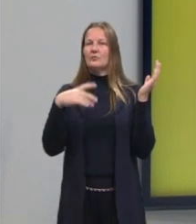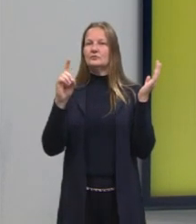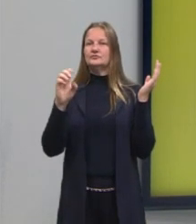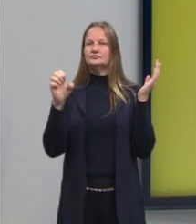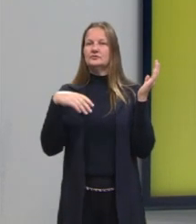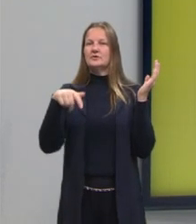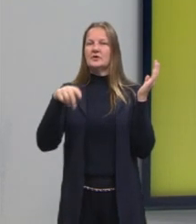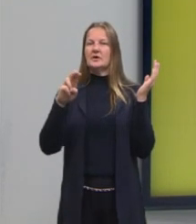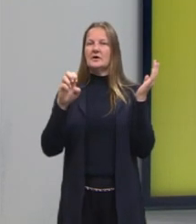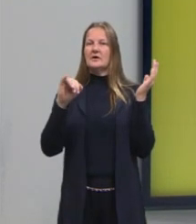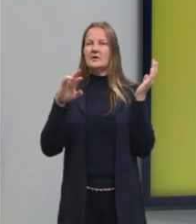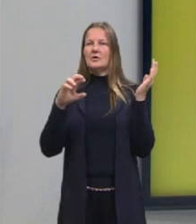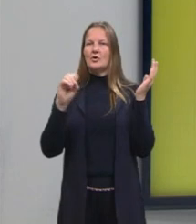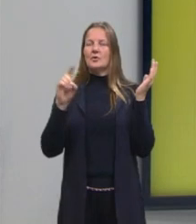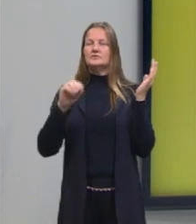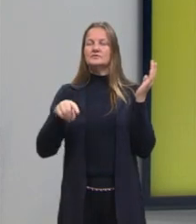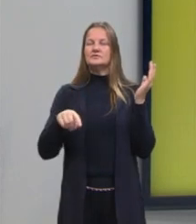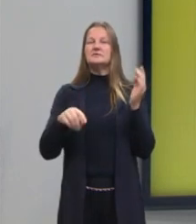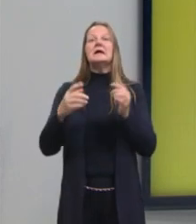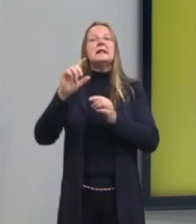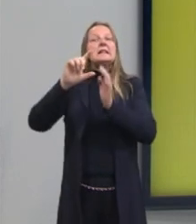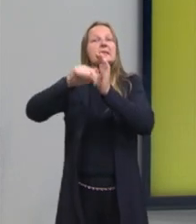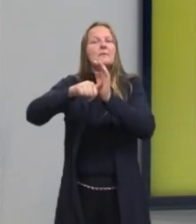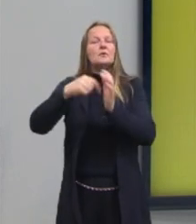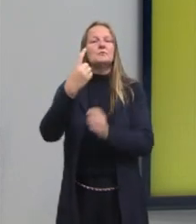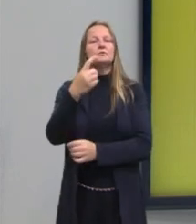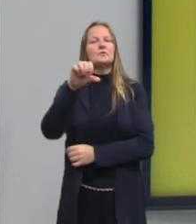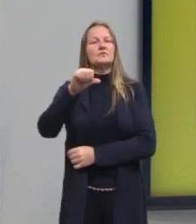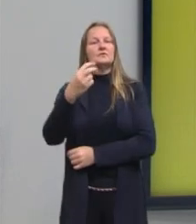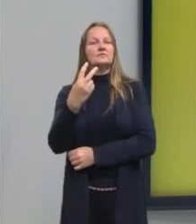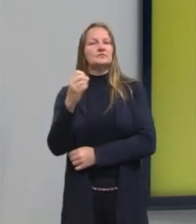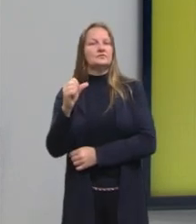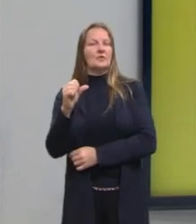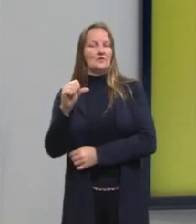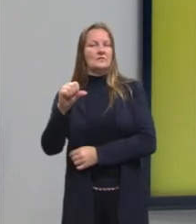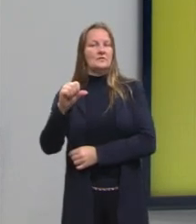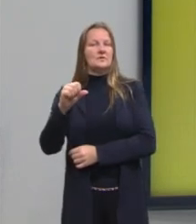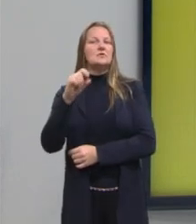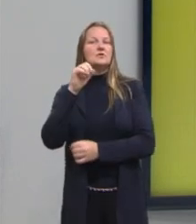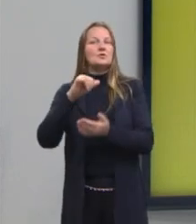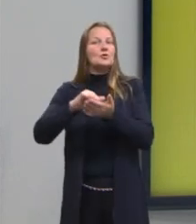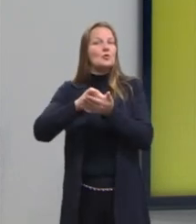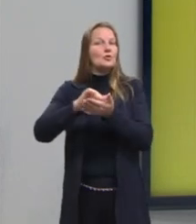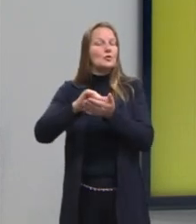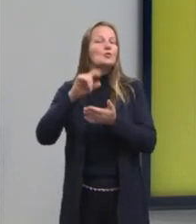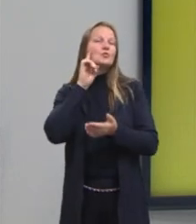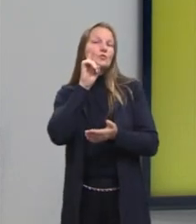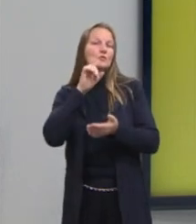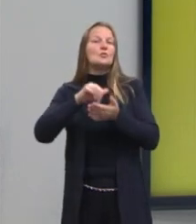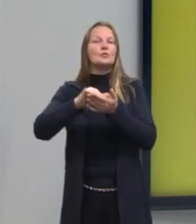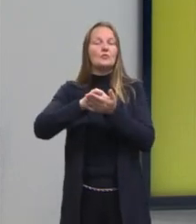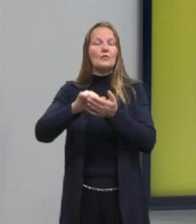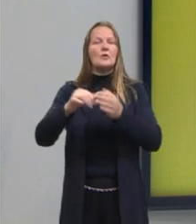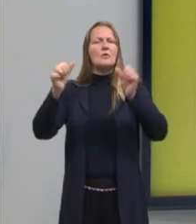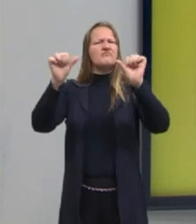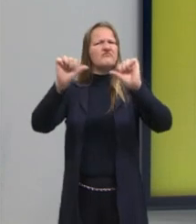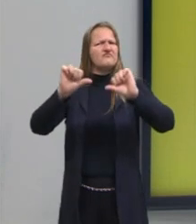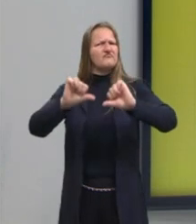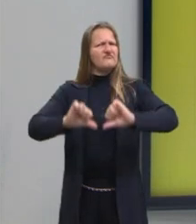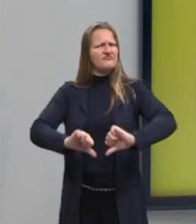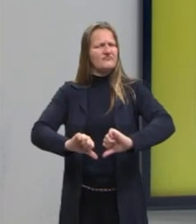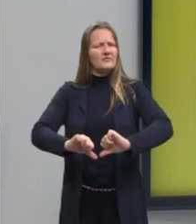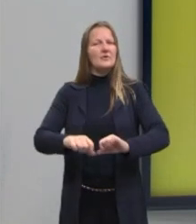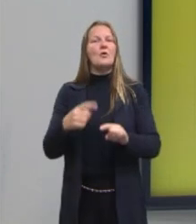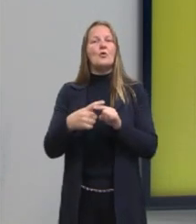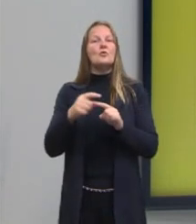Após a crise, então, de 1929 em Nova Iorque, né? Que foi aquela depressão econômica, né? O nosso contexto histórico, mais ou menos o que estava acontecendo nesse